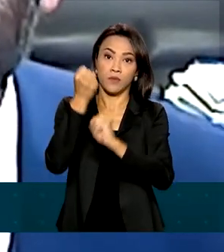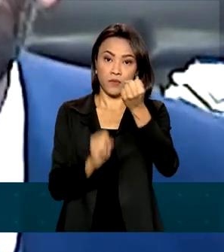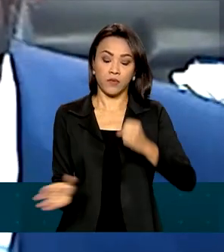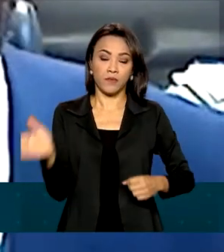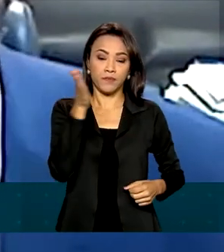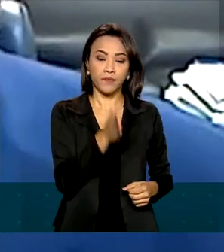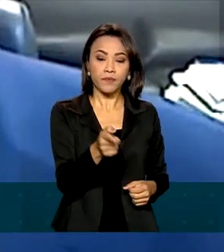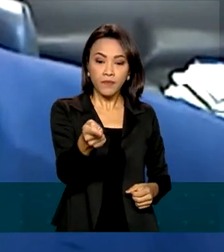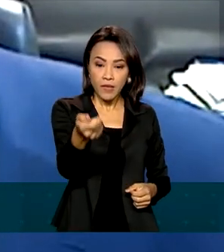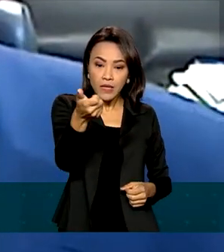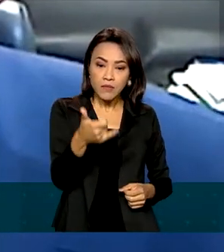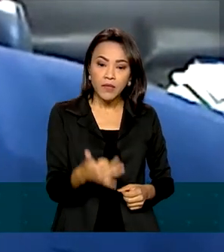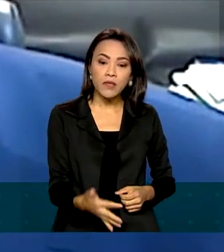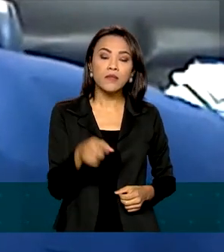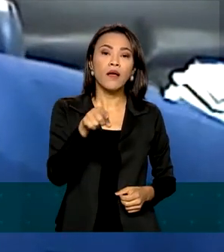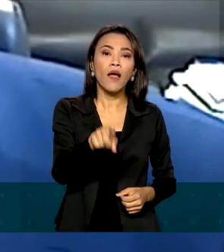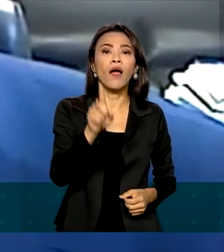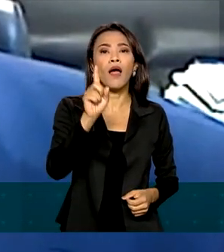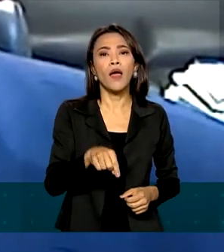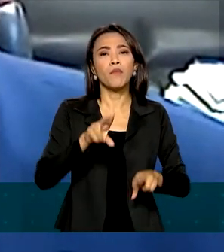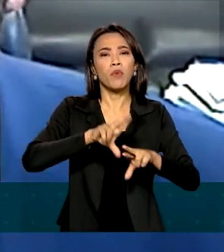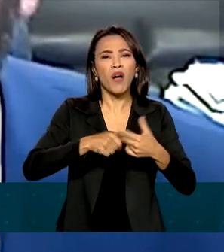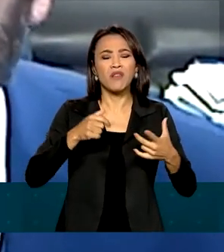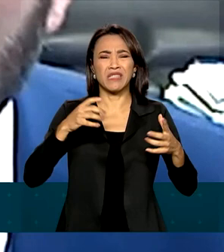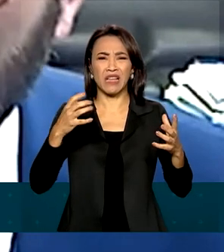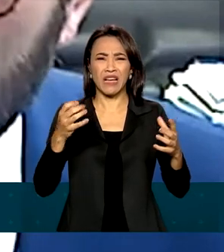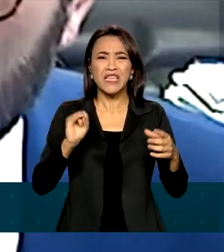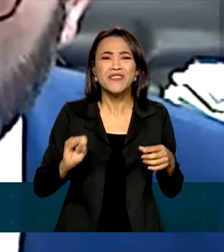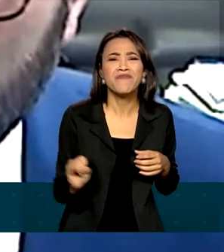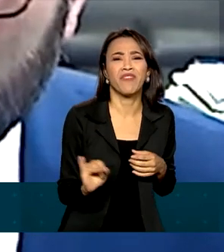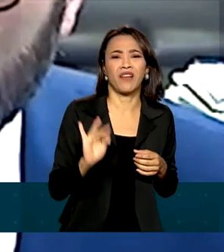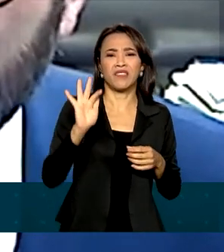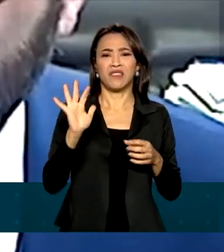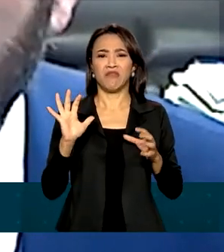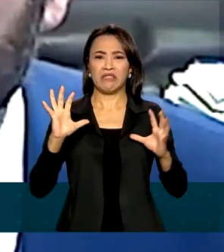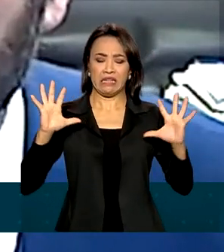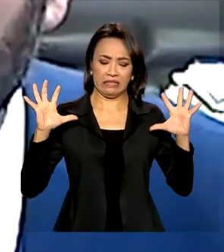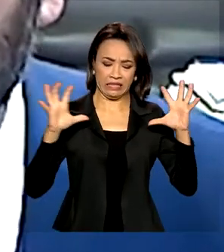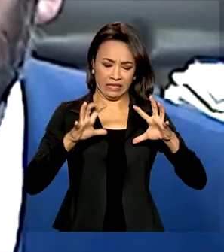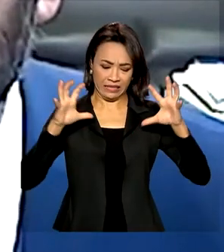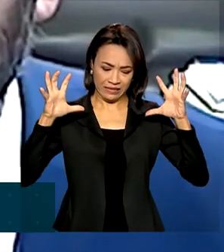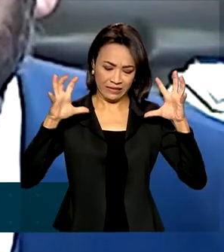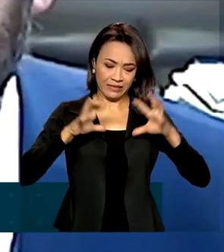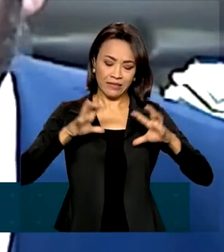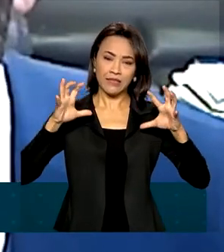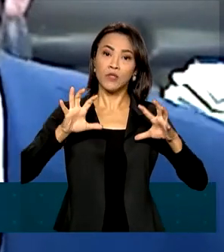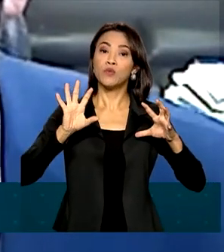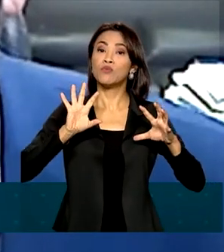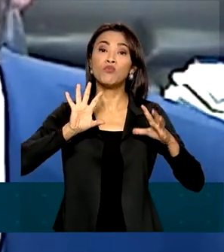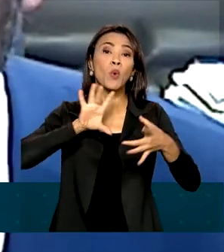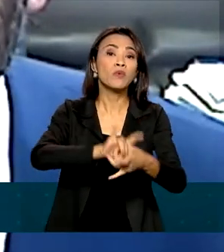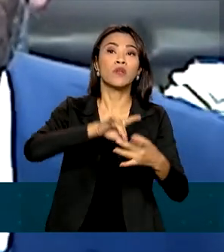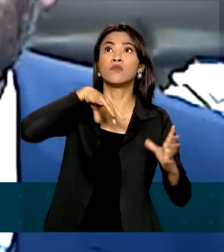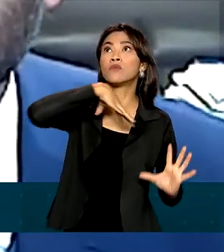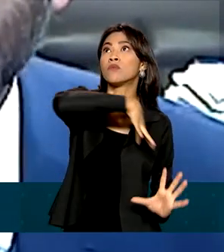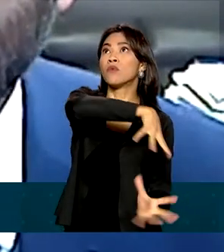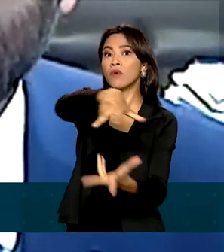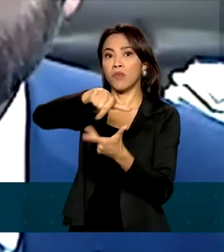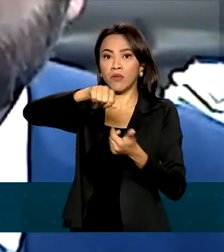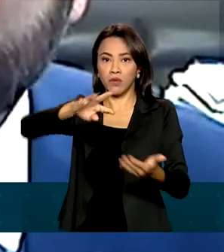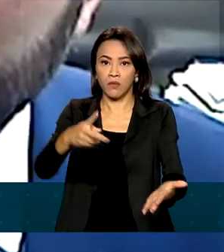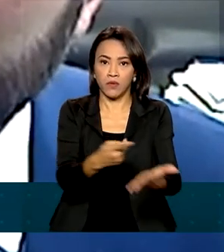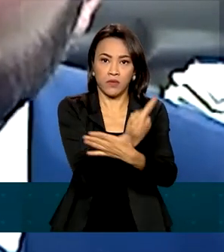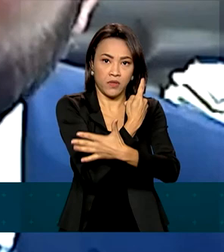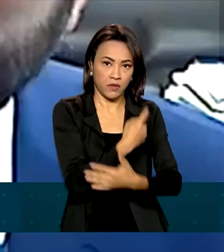relacionado com o aumento da pressão inflacionária proveniente de um cenário global bastante adverso. Um